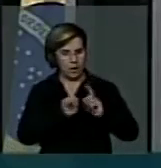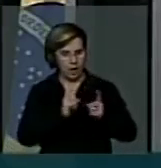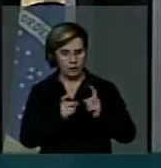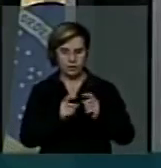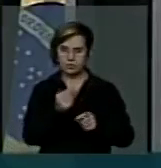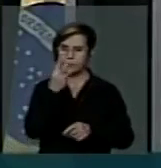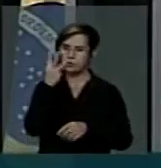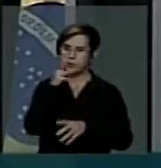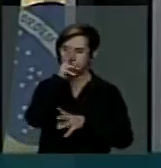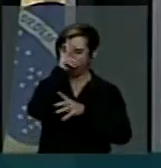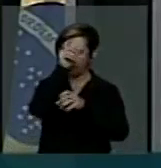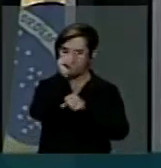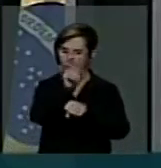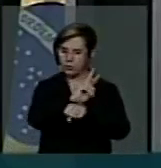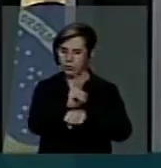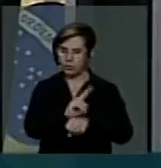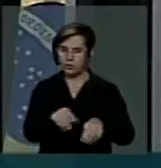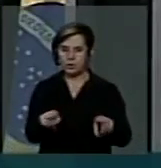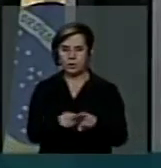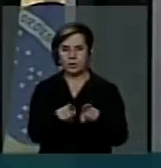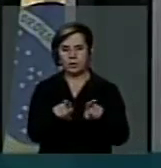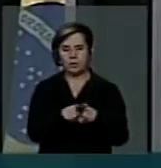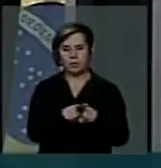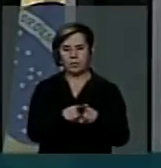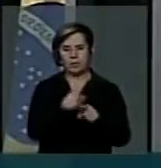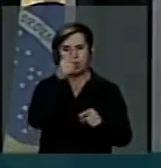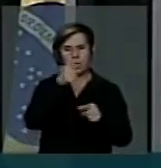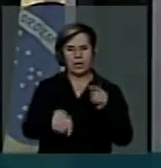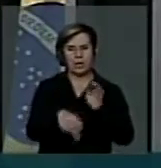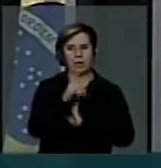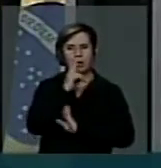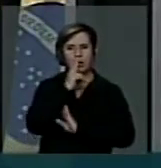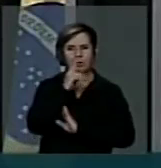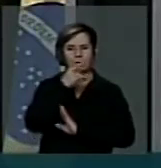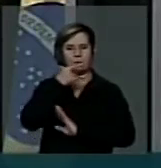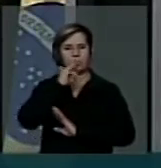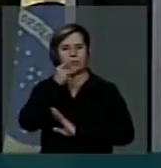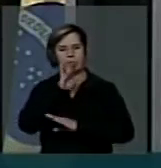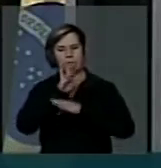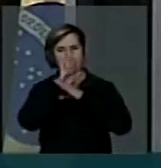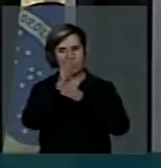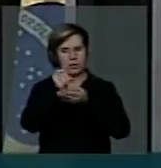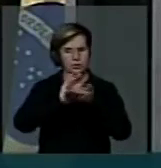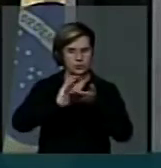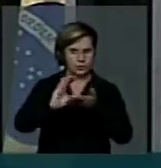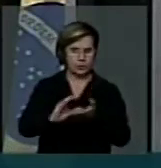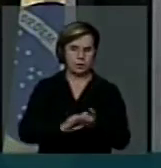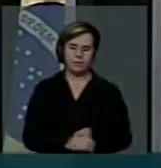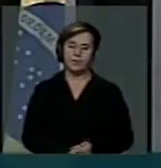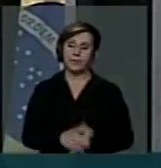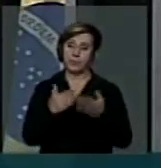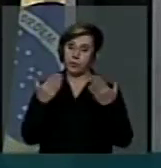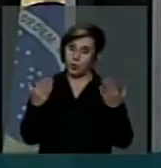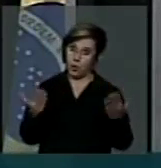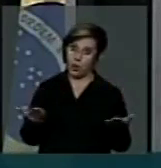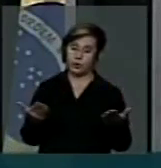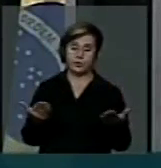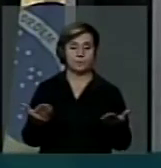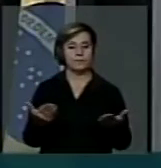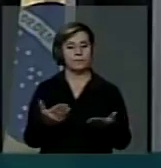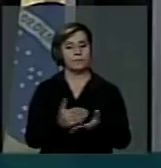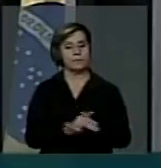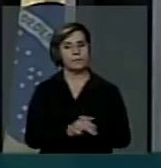três níveis de gestão e a taxação de cigarros e bebidas para auxiliar no financiamento. Atualmente, senhoras e senhores